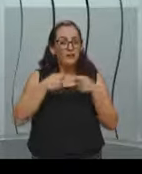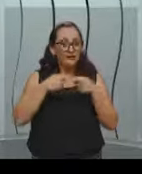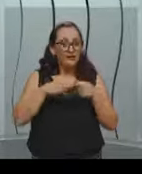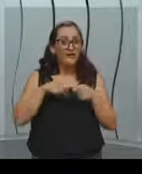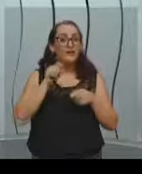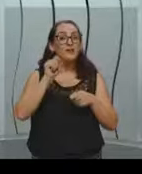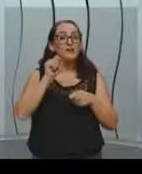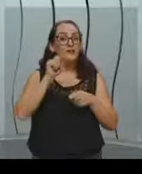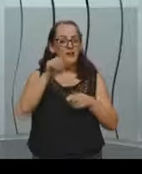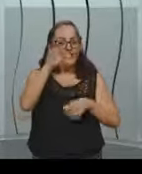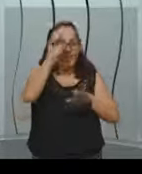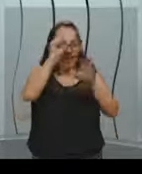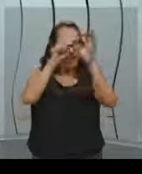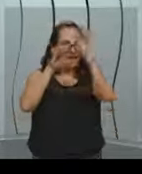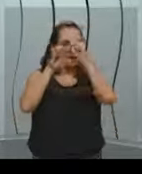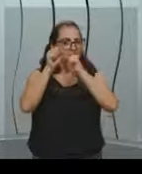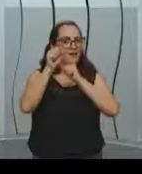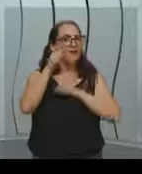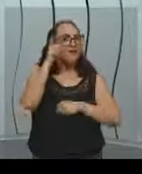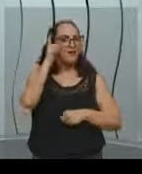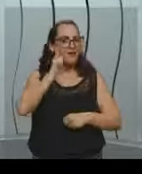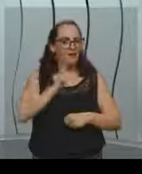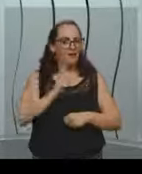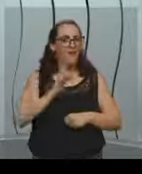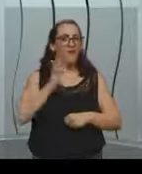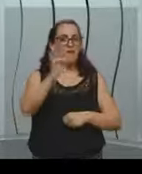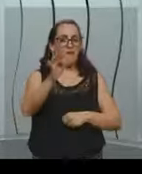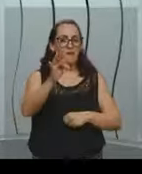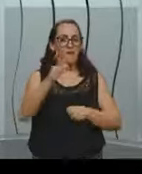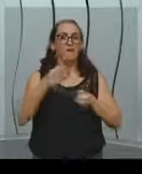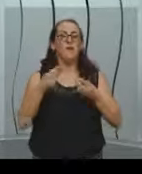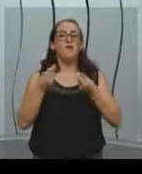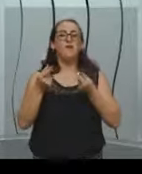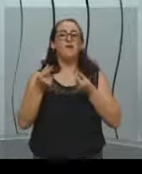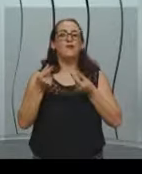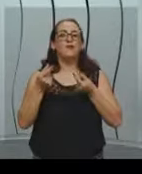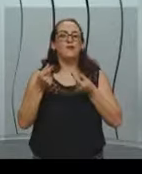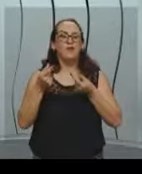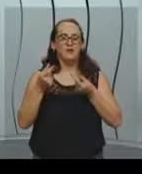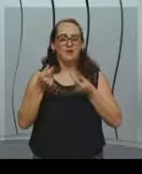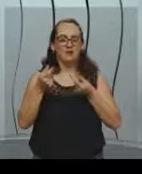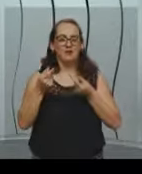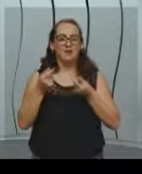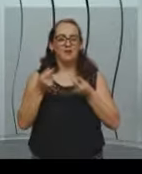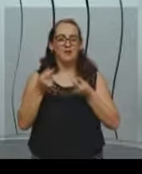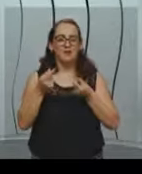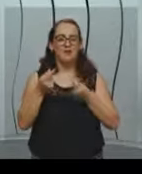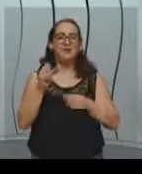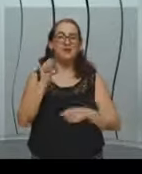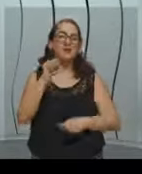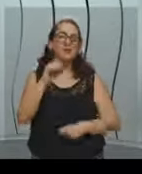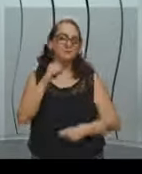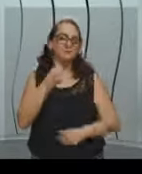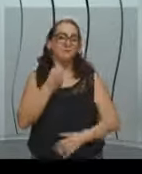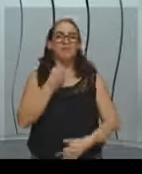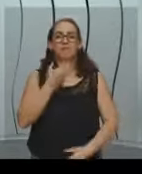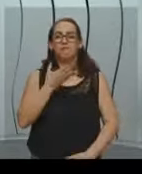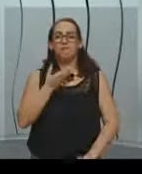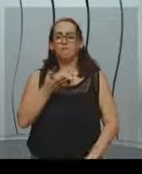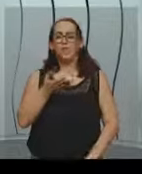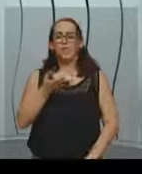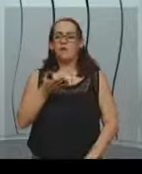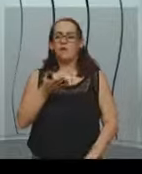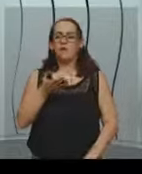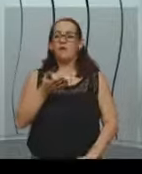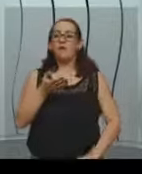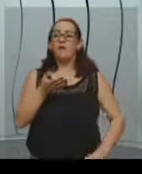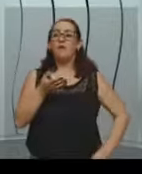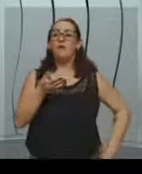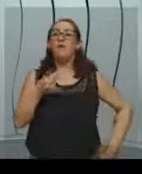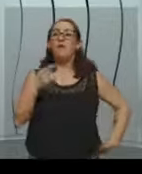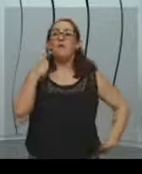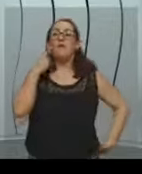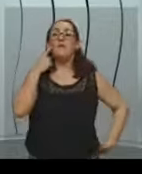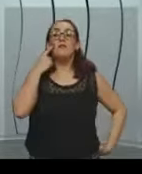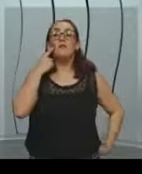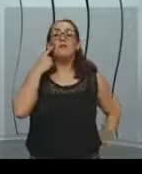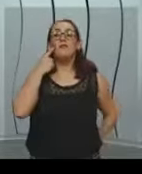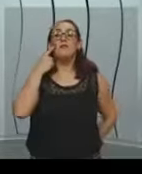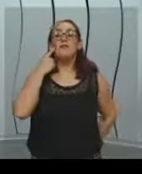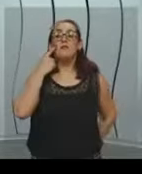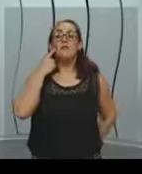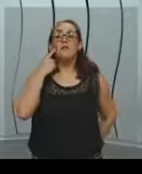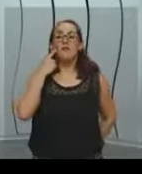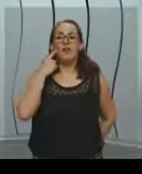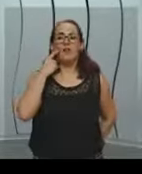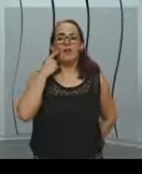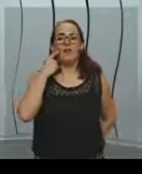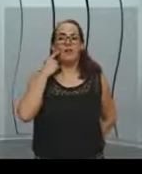e aí vocês terão um retorno financeiro. Muito bom. Então, aqui eu coloquei para vocês